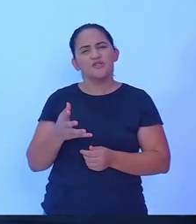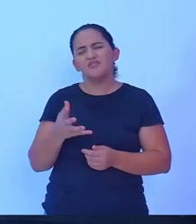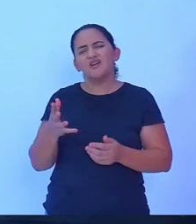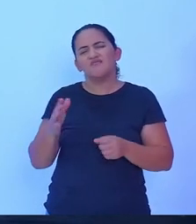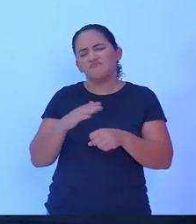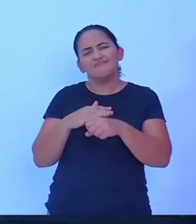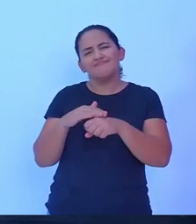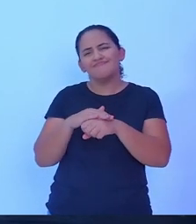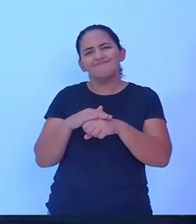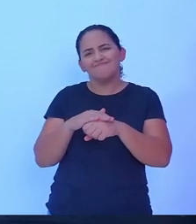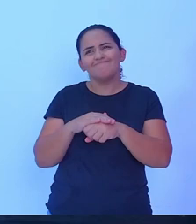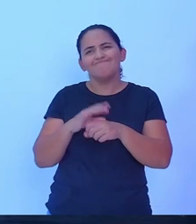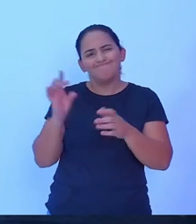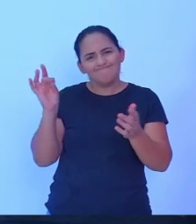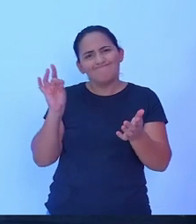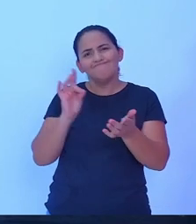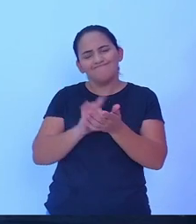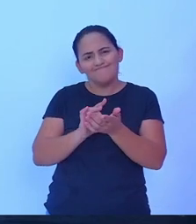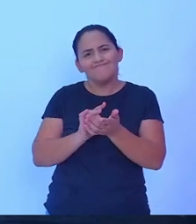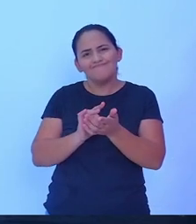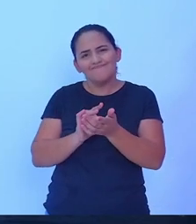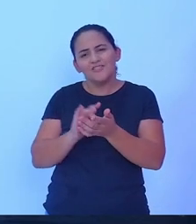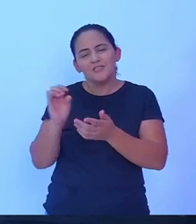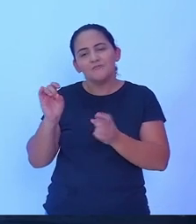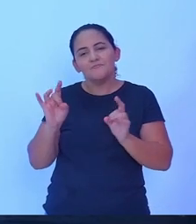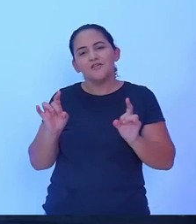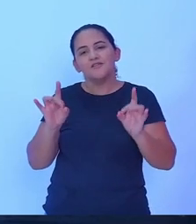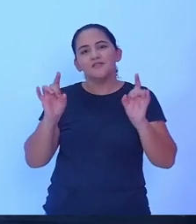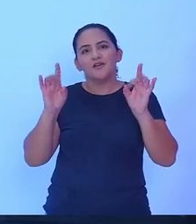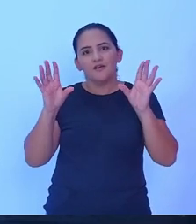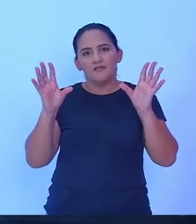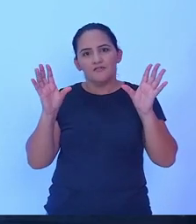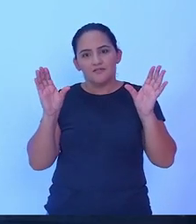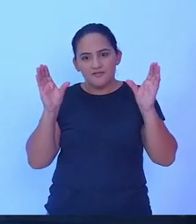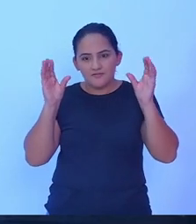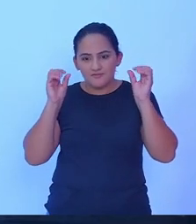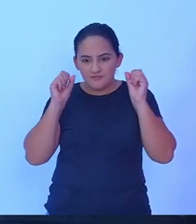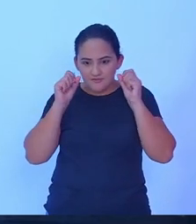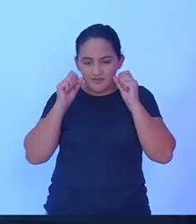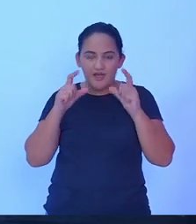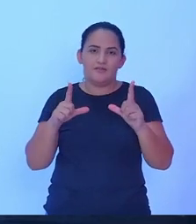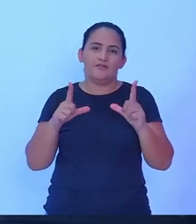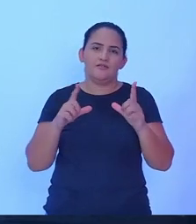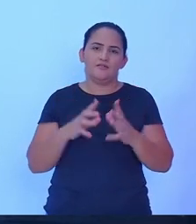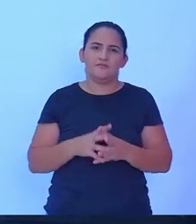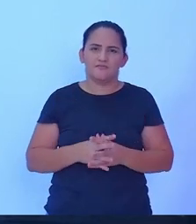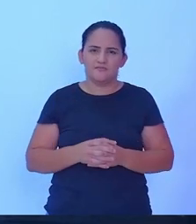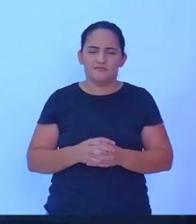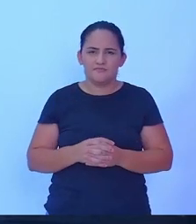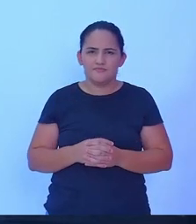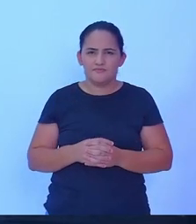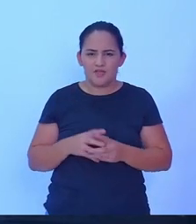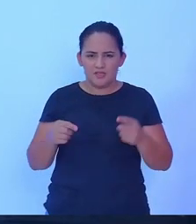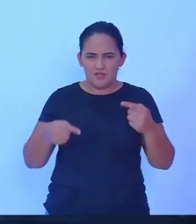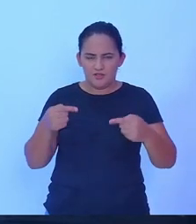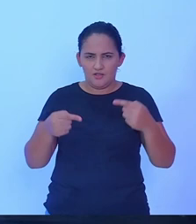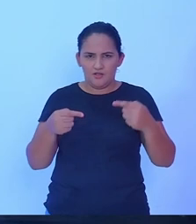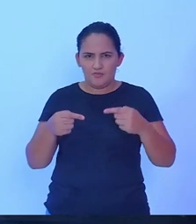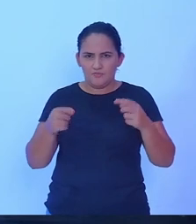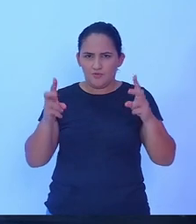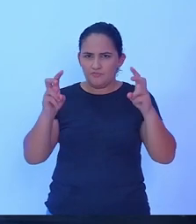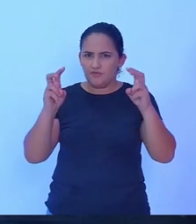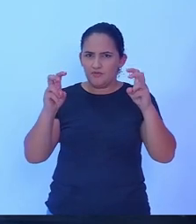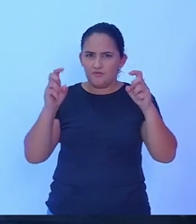que de fato precisa de uma atenção especial no debate. Por quê? Porque é o tema que tanto nos preocupa